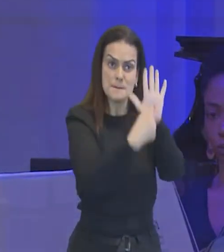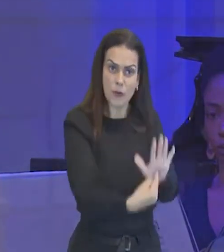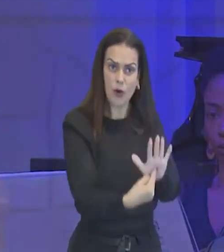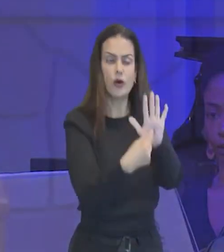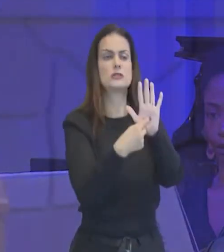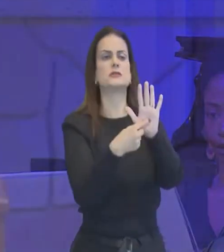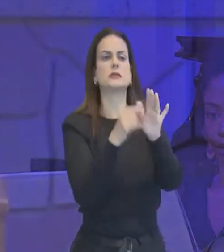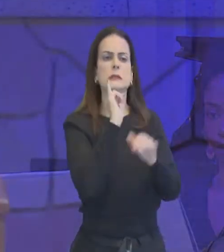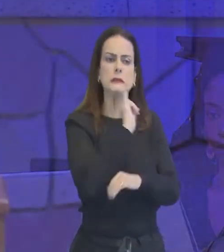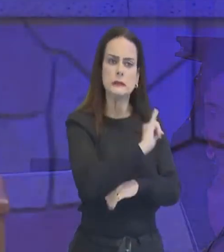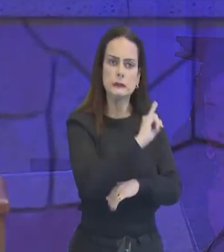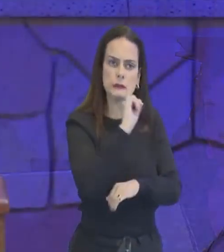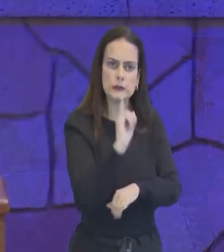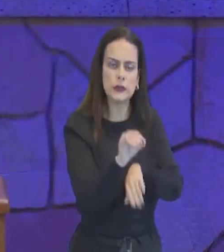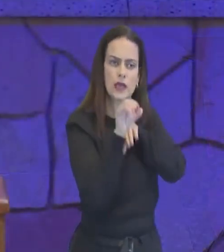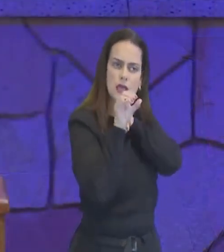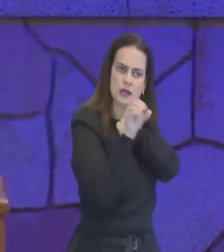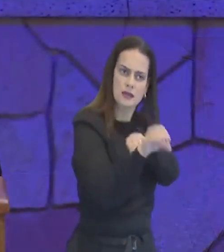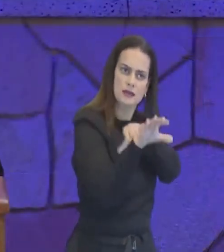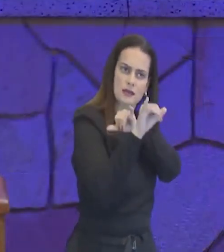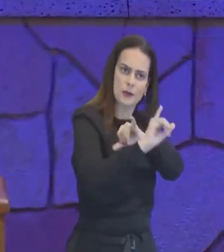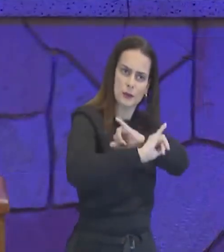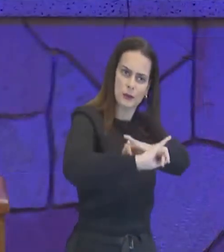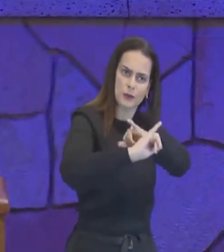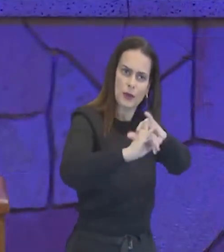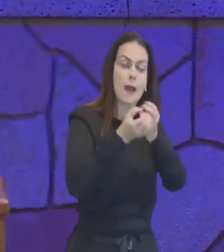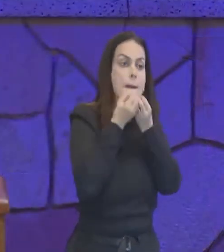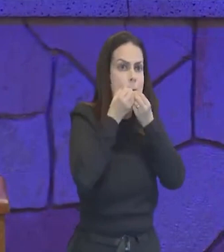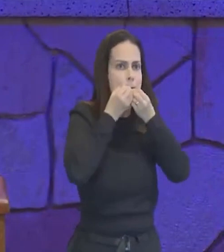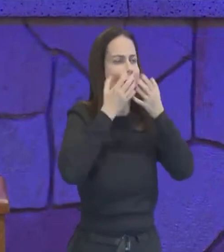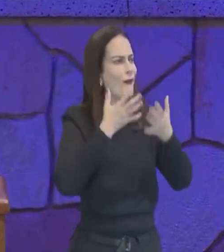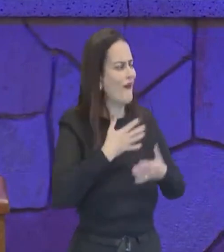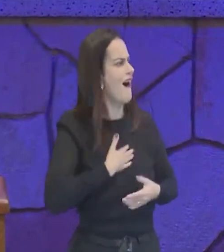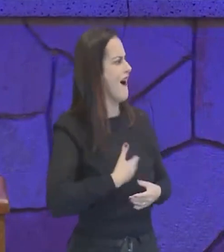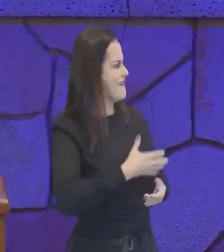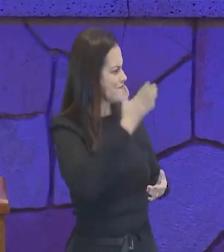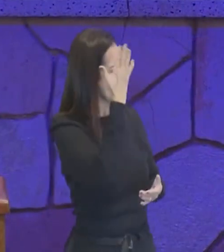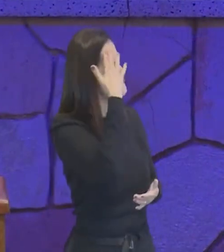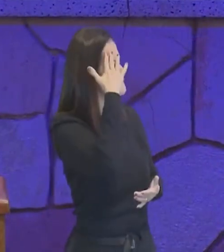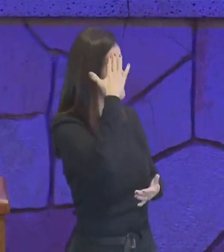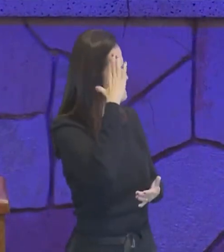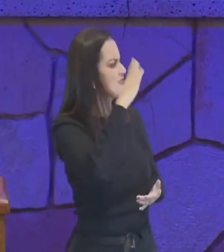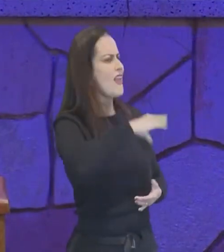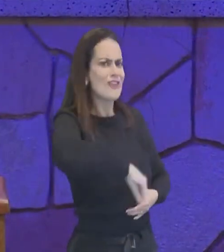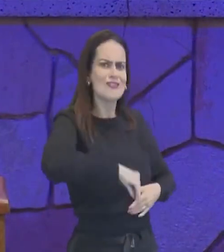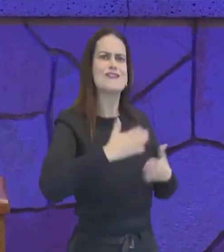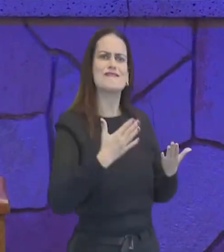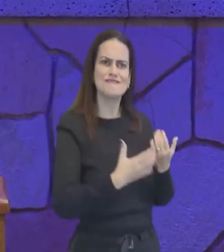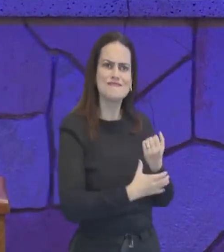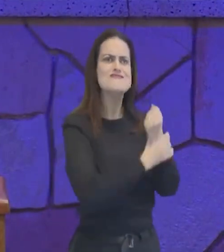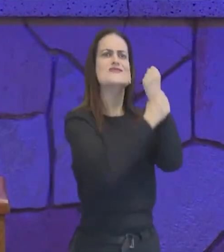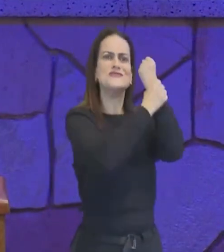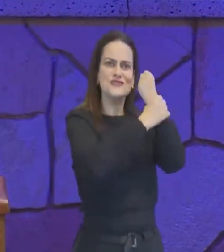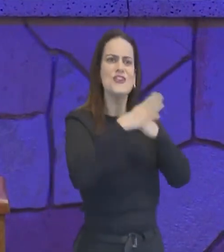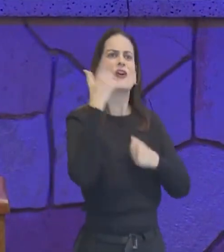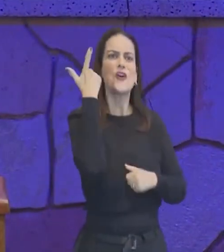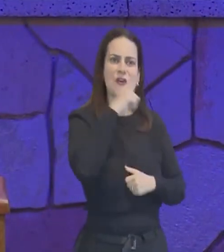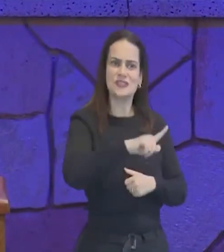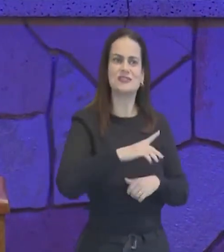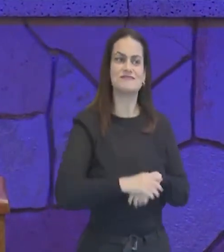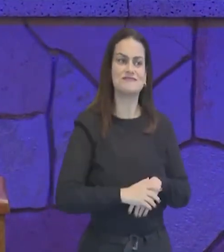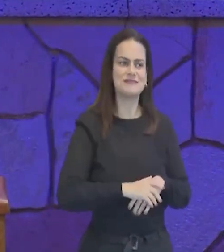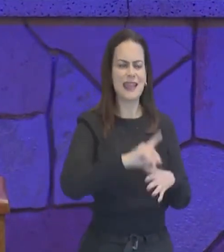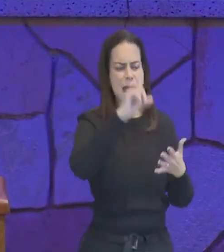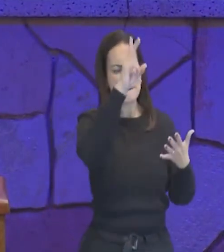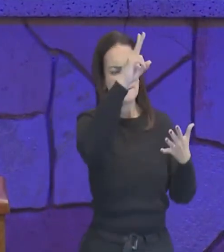te instrui, te ensina e como é bom você se sentir seguro pela informação. E assim, em tantas